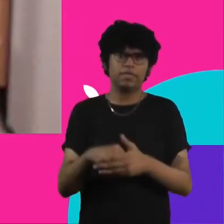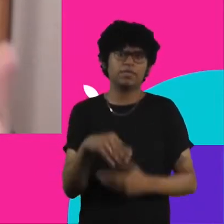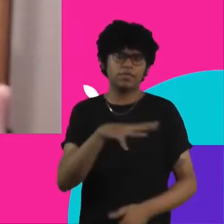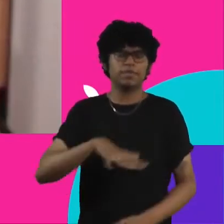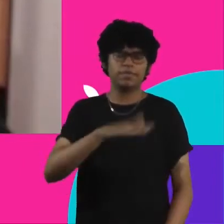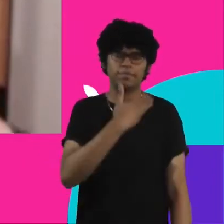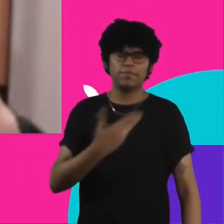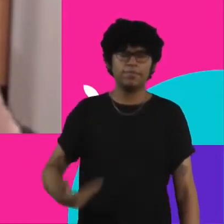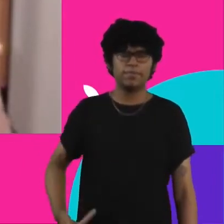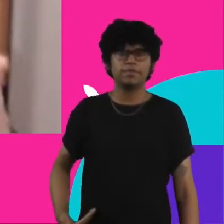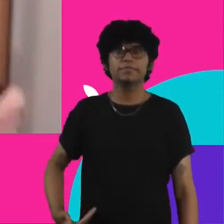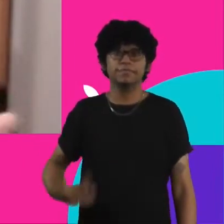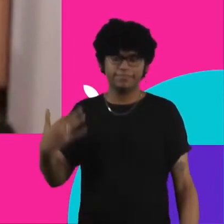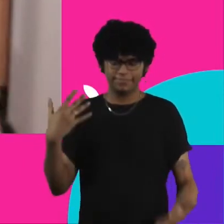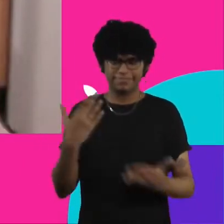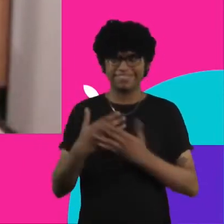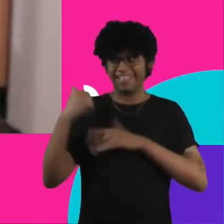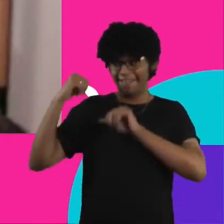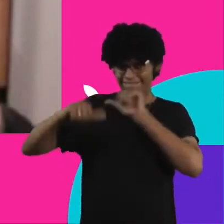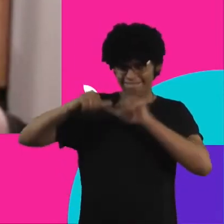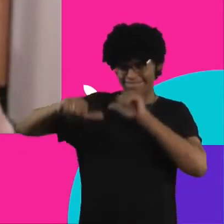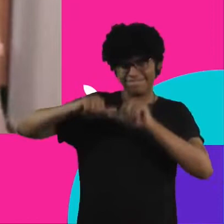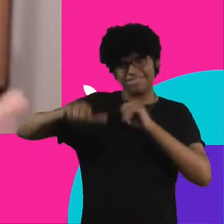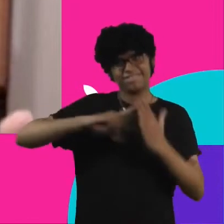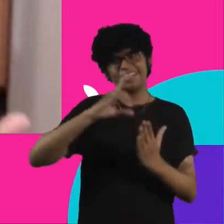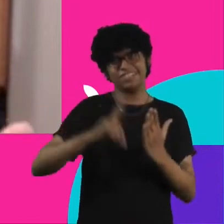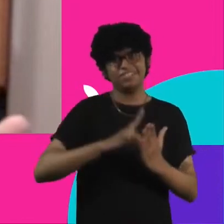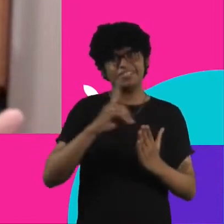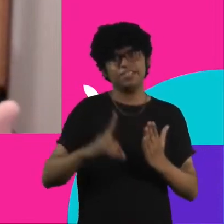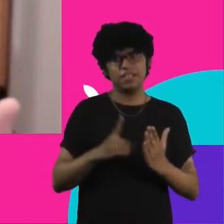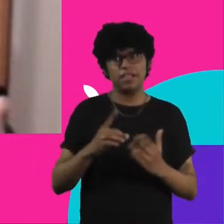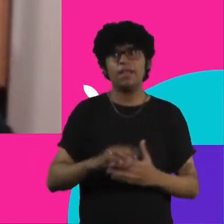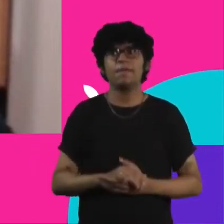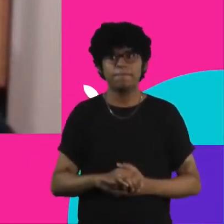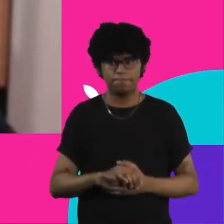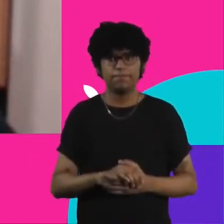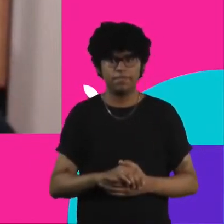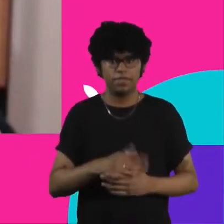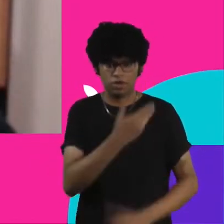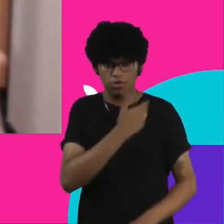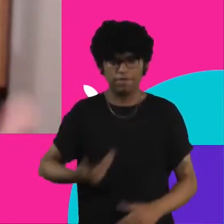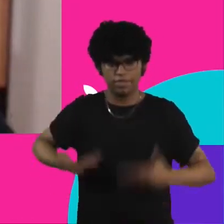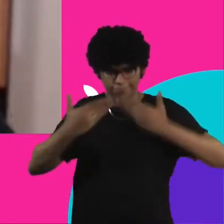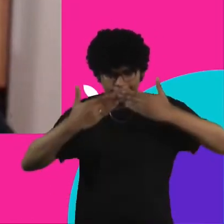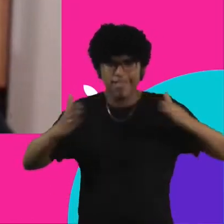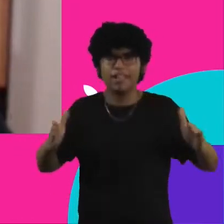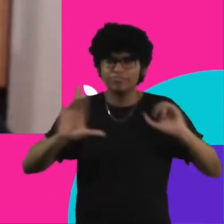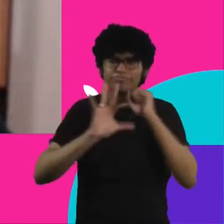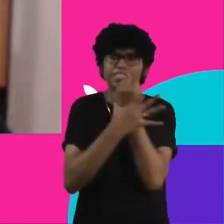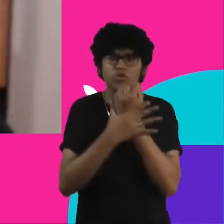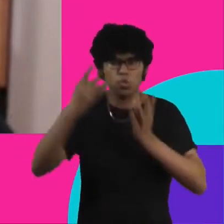trajetória aí tentando fazer transformação digital, tentando fazer mais, é um governo mais aberto e